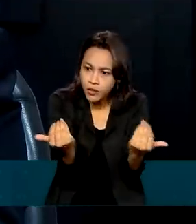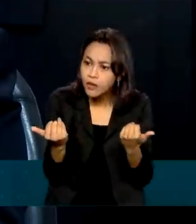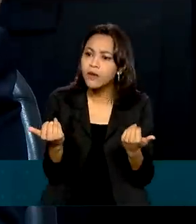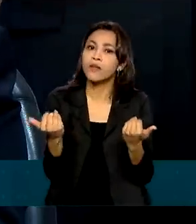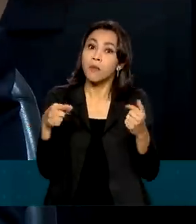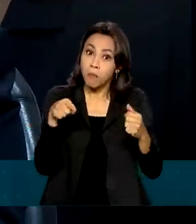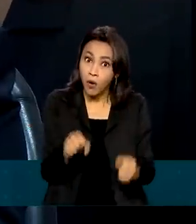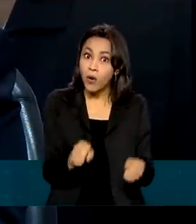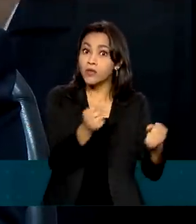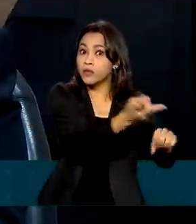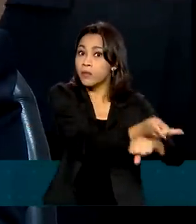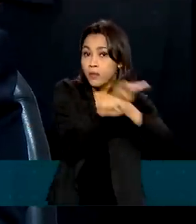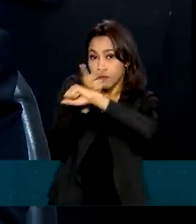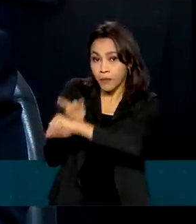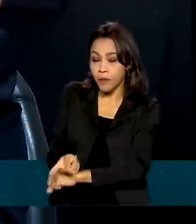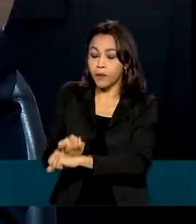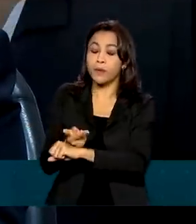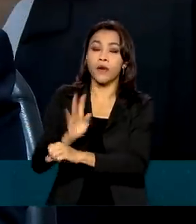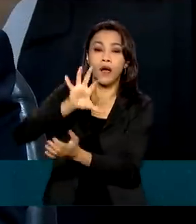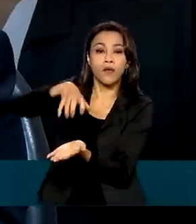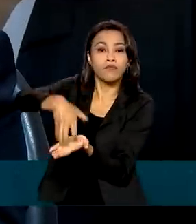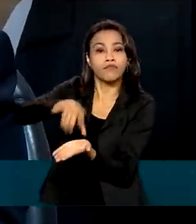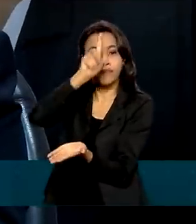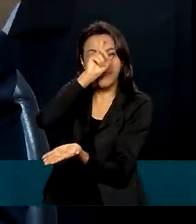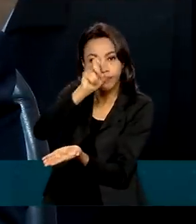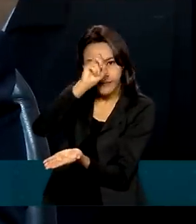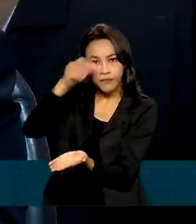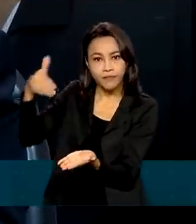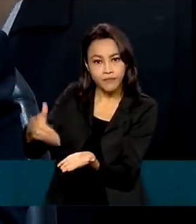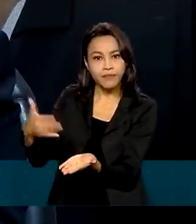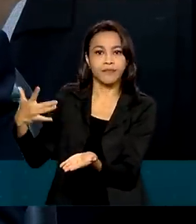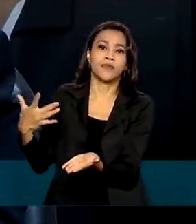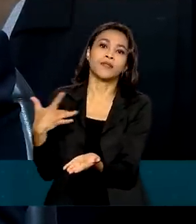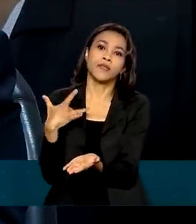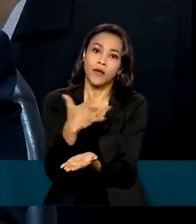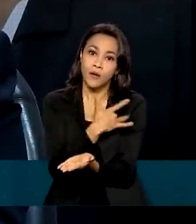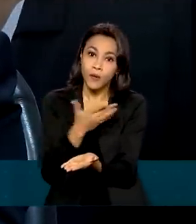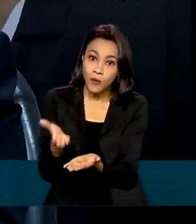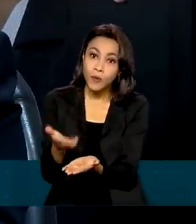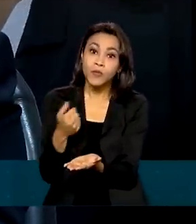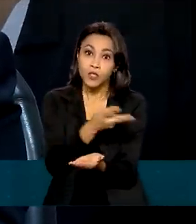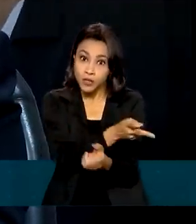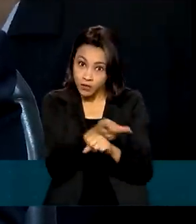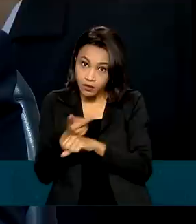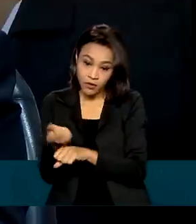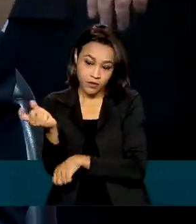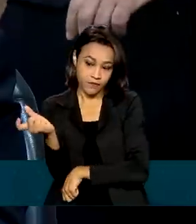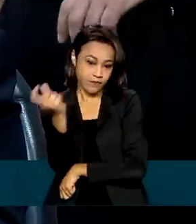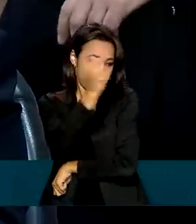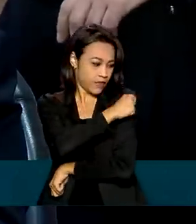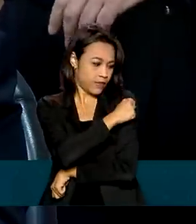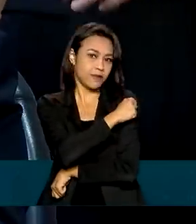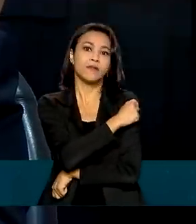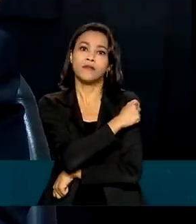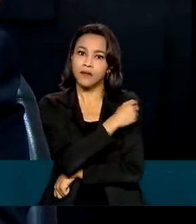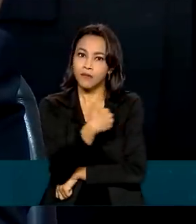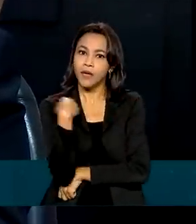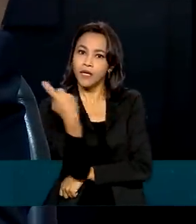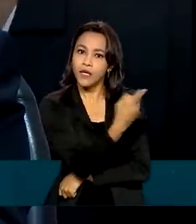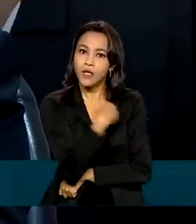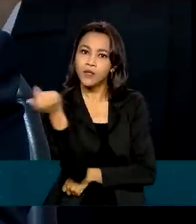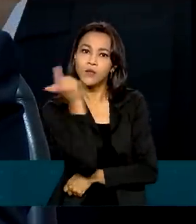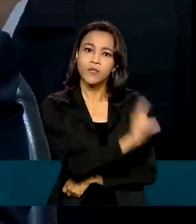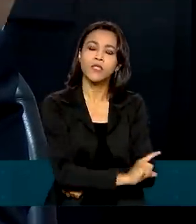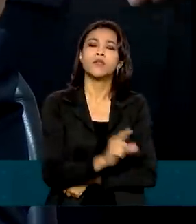ir ao posto de saúde, ao posto de vacinação e buscar a sua vacina para termos uma